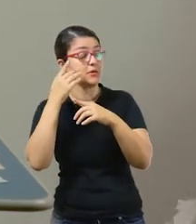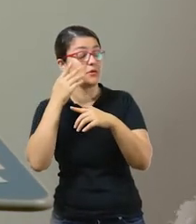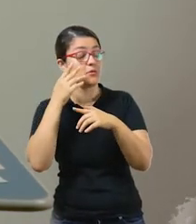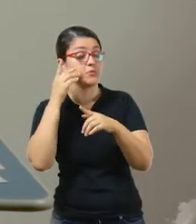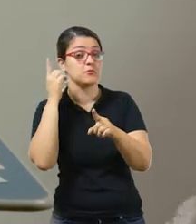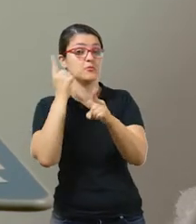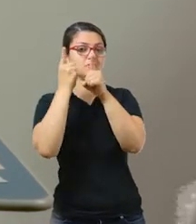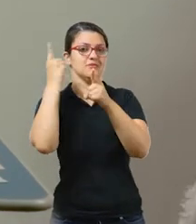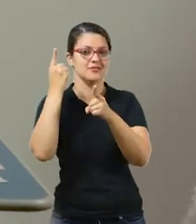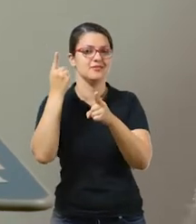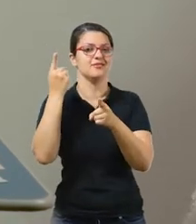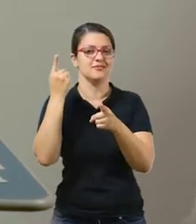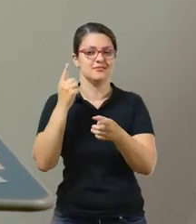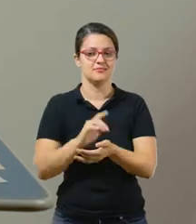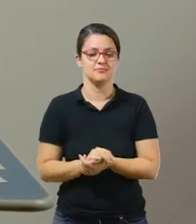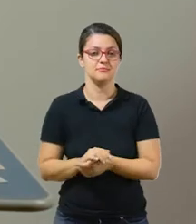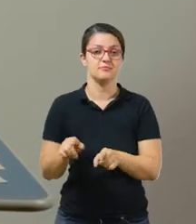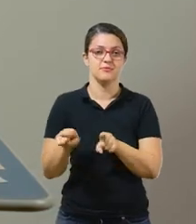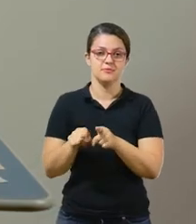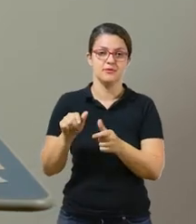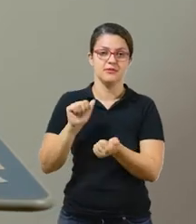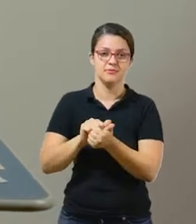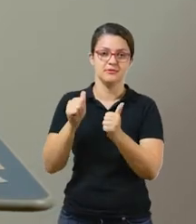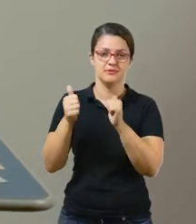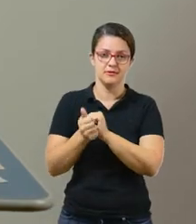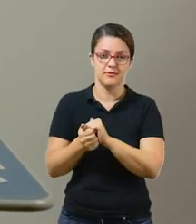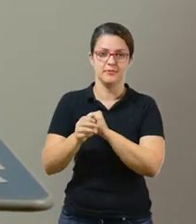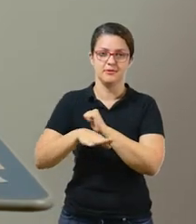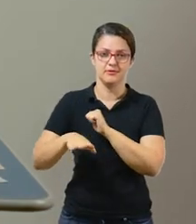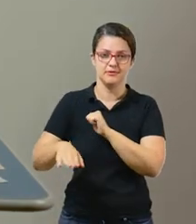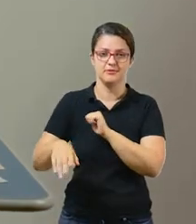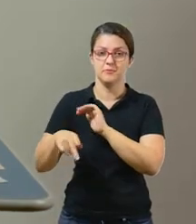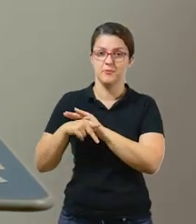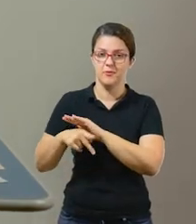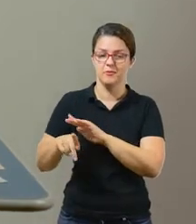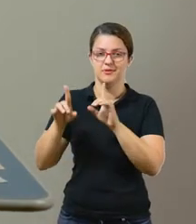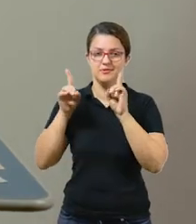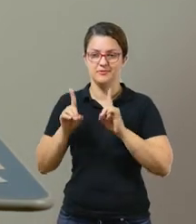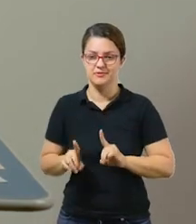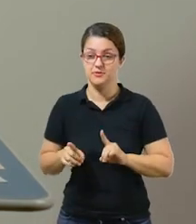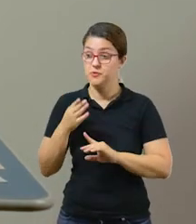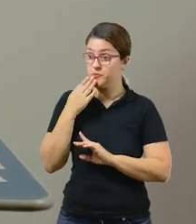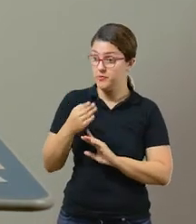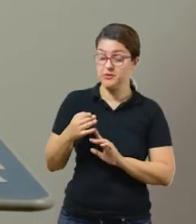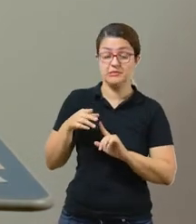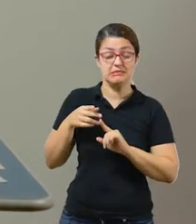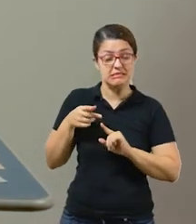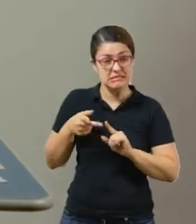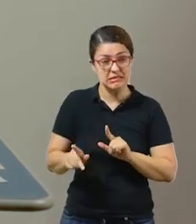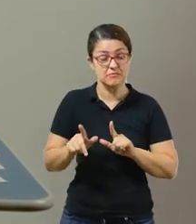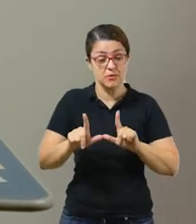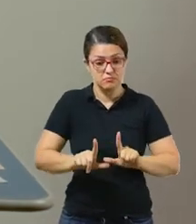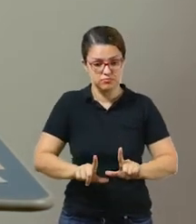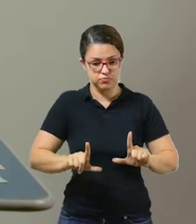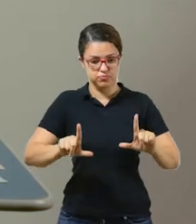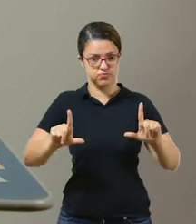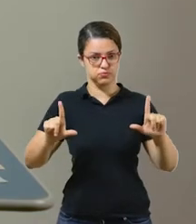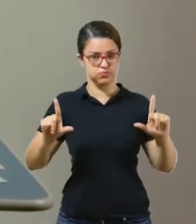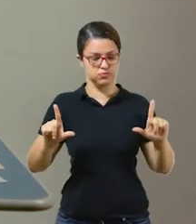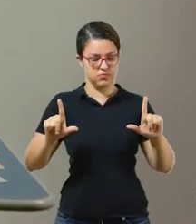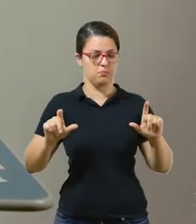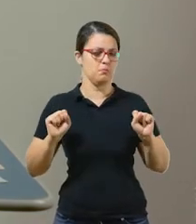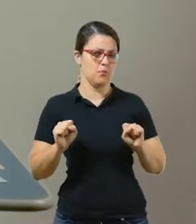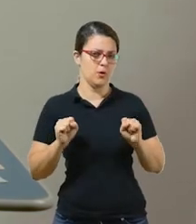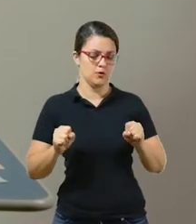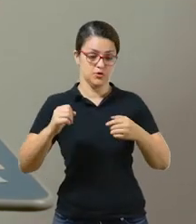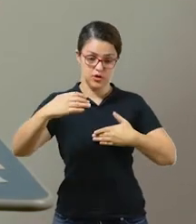você pode adaptar para as crianças com deficiência também, então a gente sempre pede assim para ampliar, colocar num suporte, você